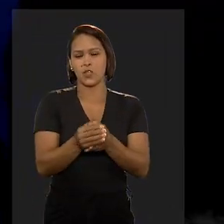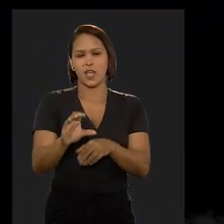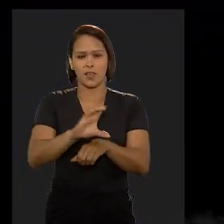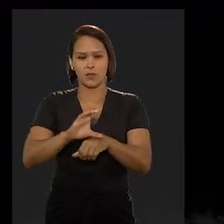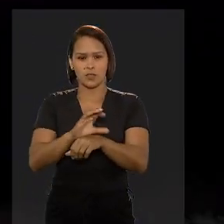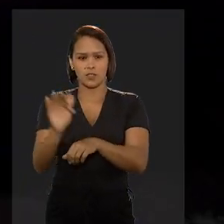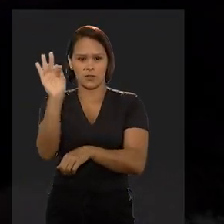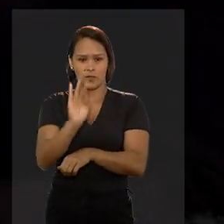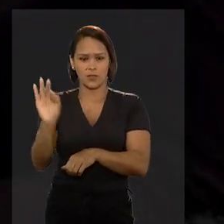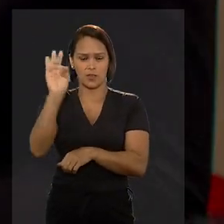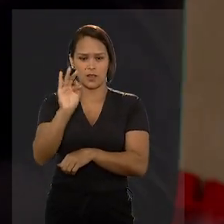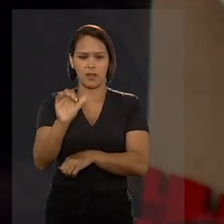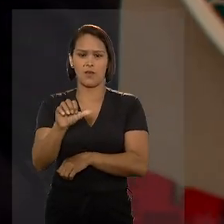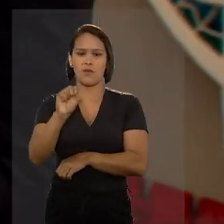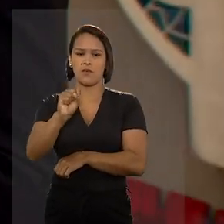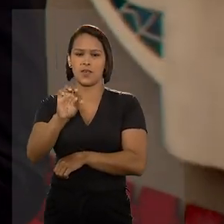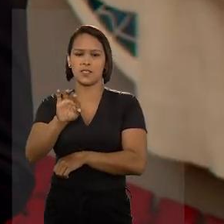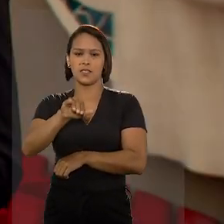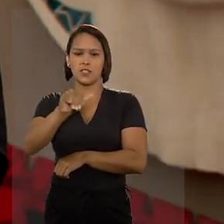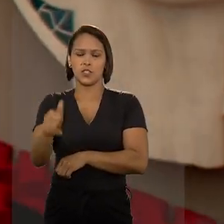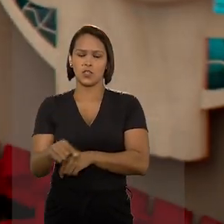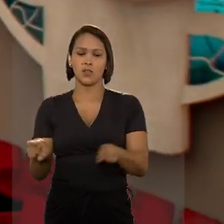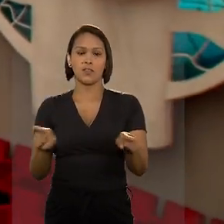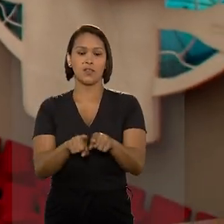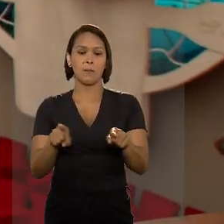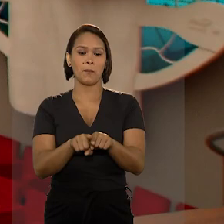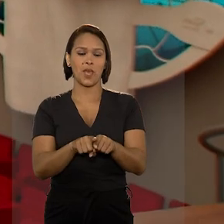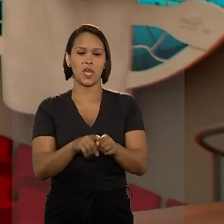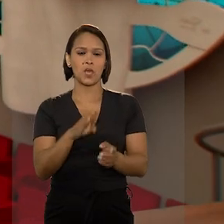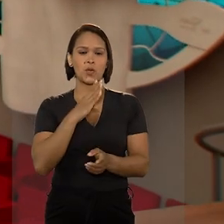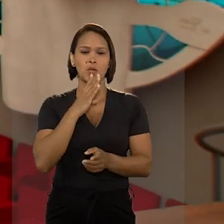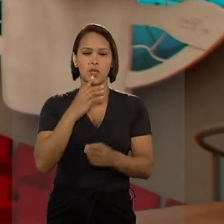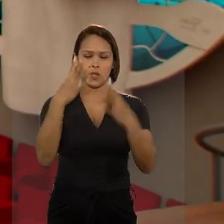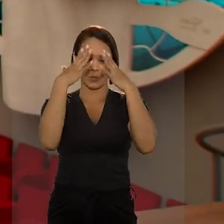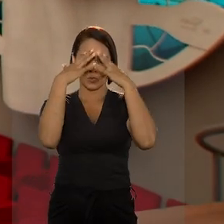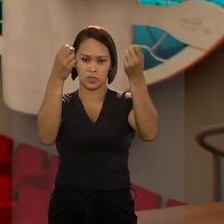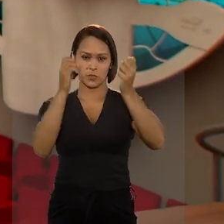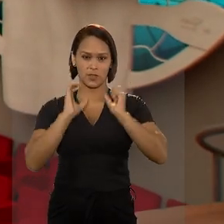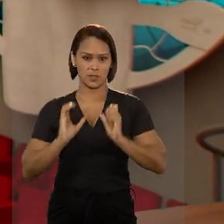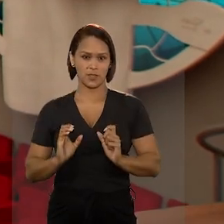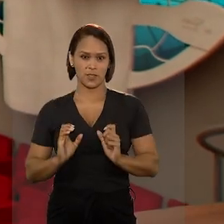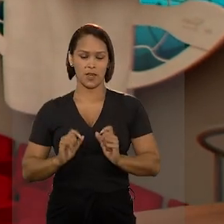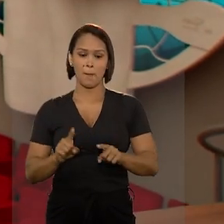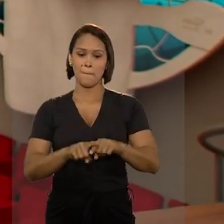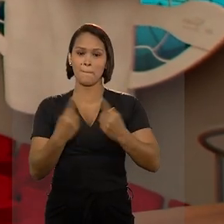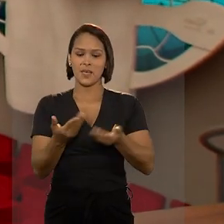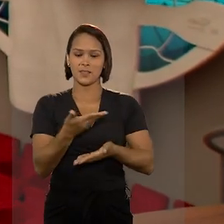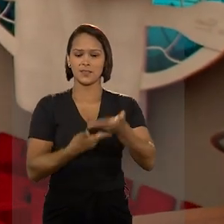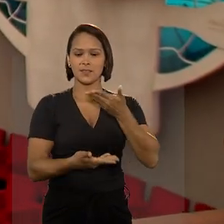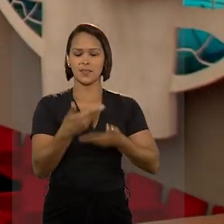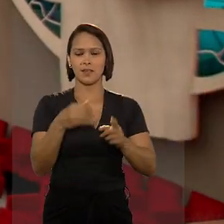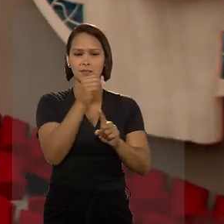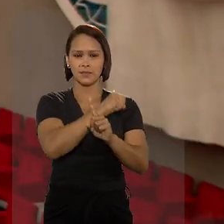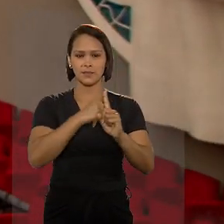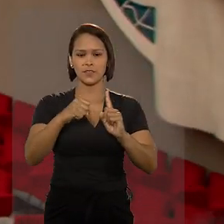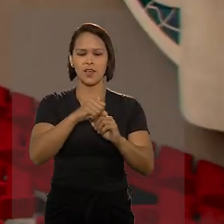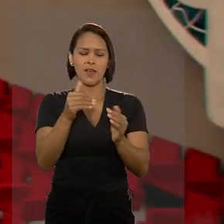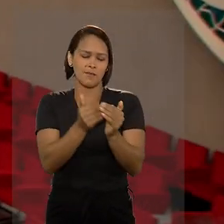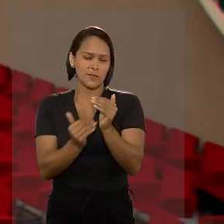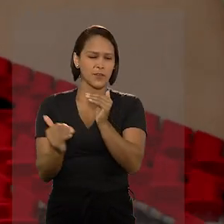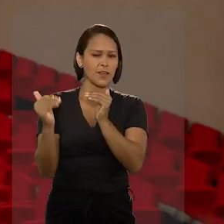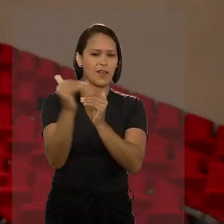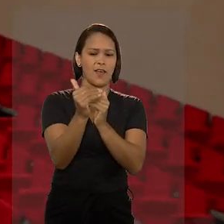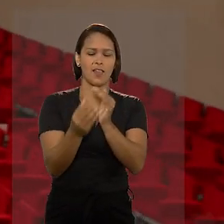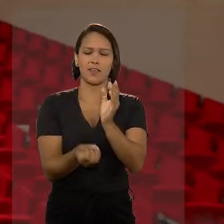sua origem na Constituição Federal, o Superior Tribunal de Justiça também é conhecido como Tribunal da Cidadania. Mas essa relação com a